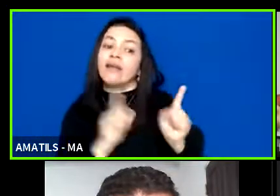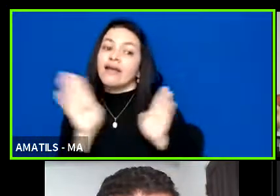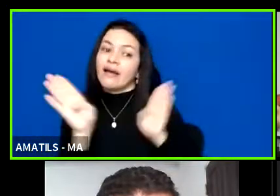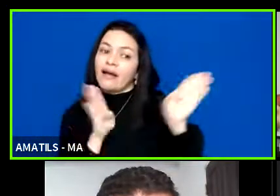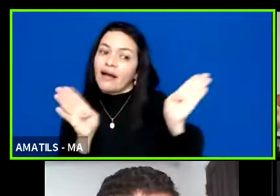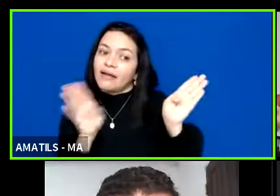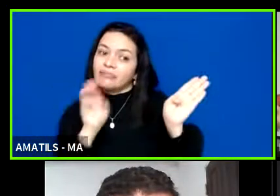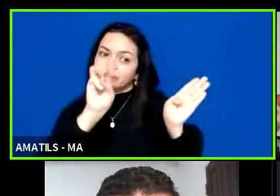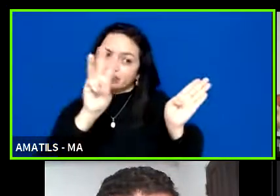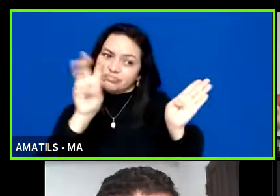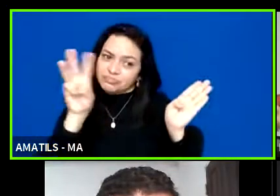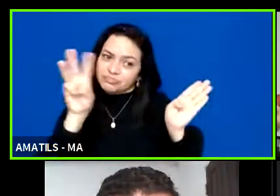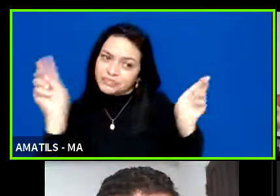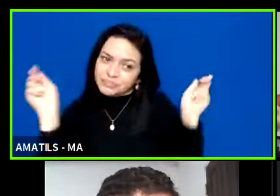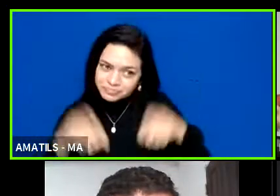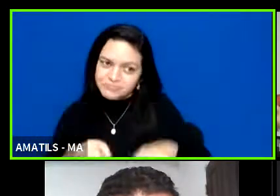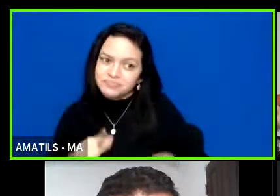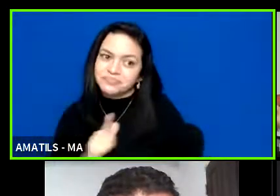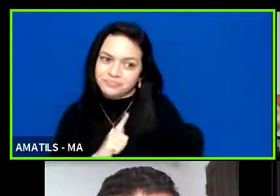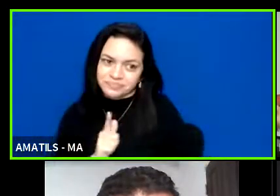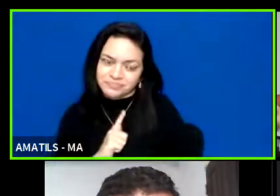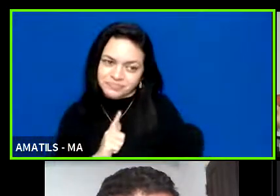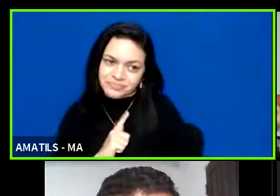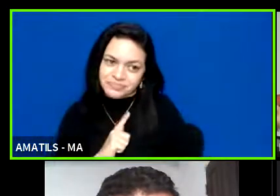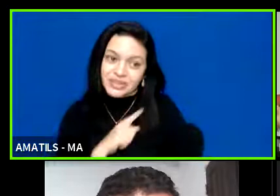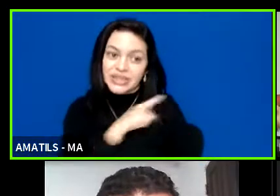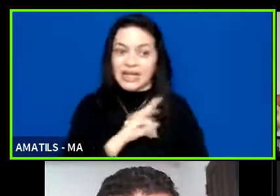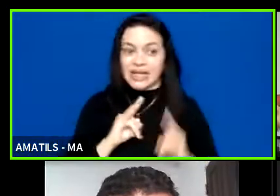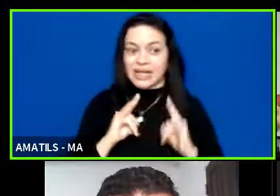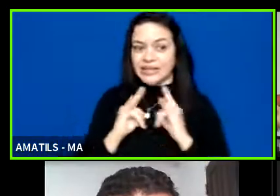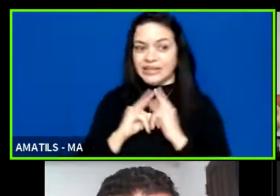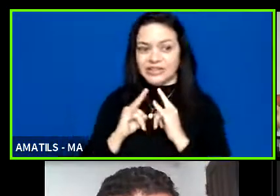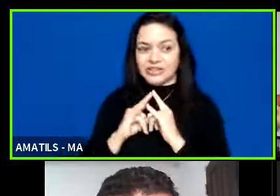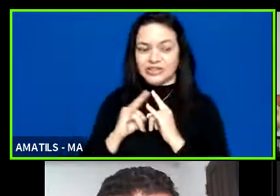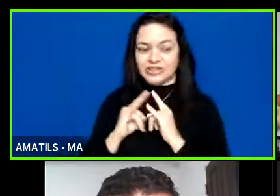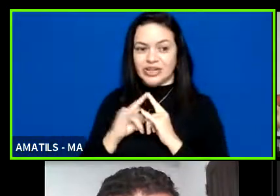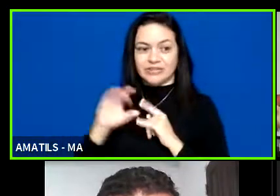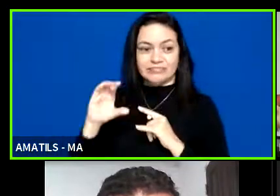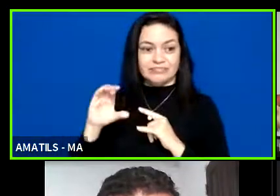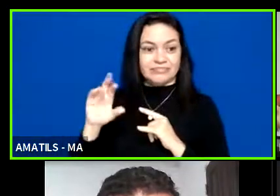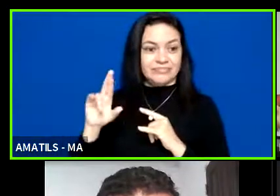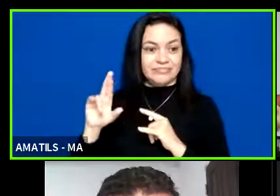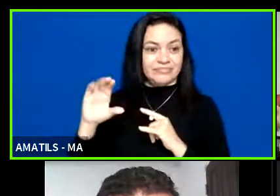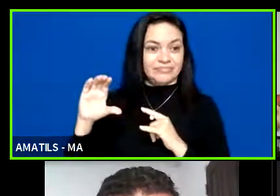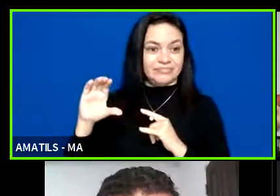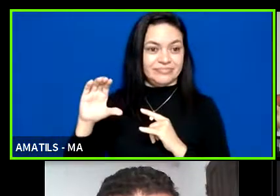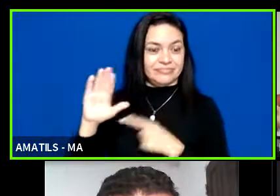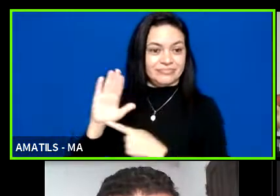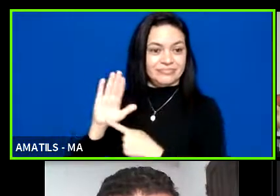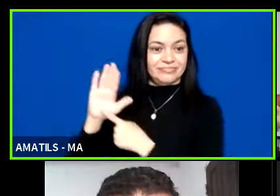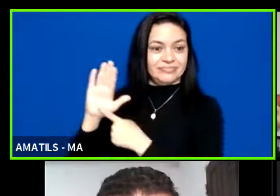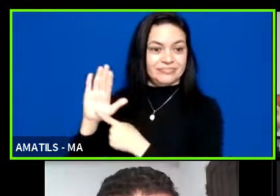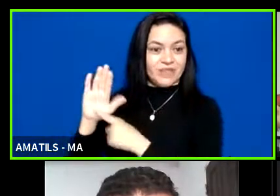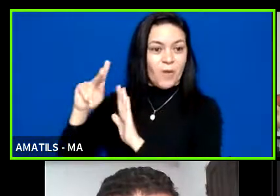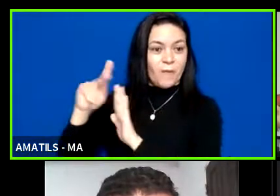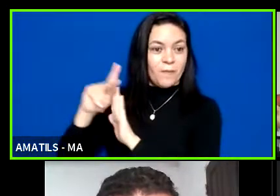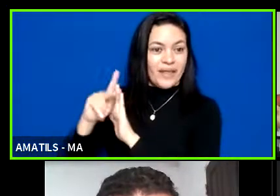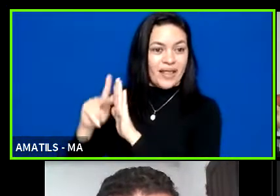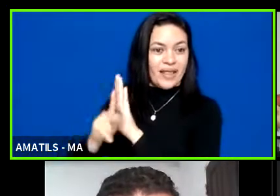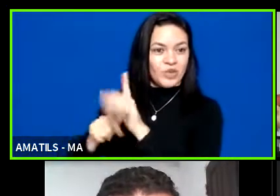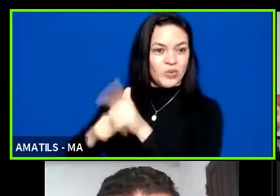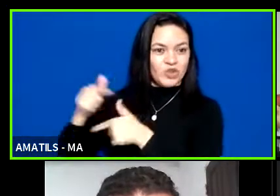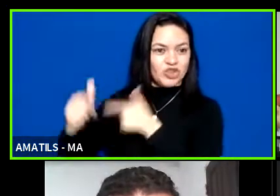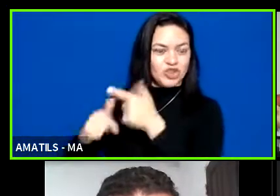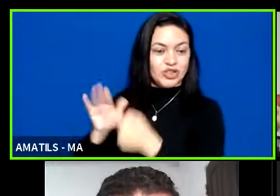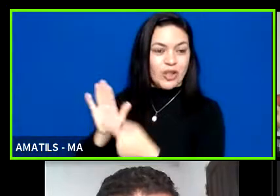site então essa entidade a partir do momento que tem o CRC ela apresenta um plano de trabalho e